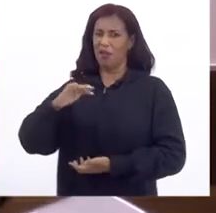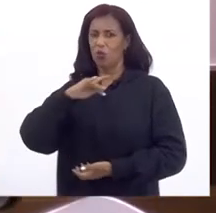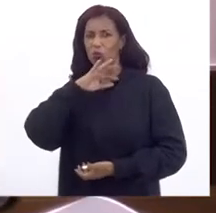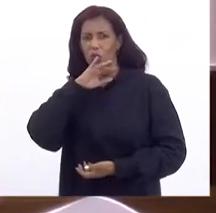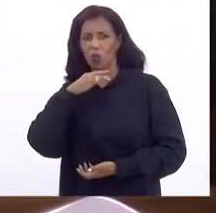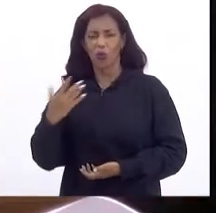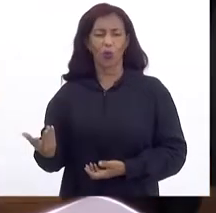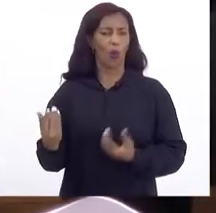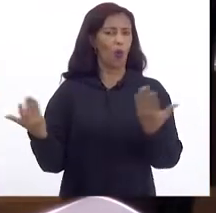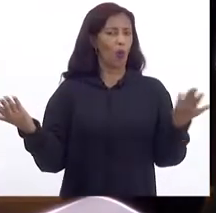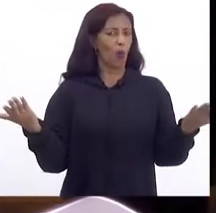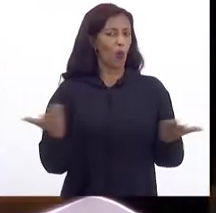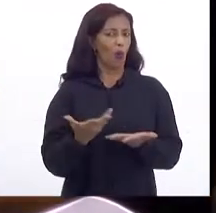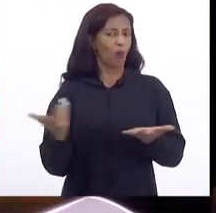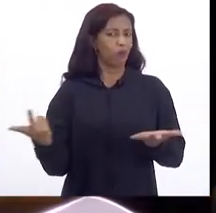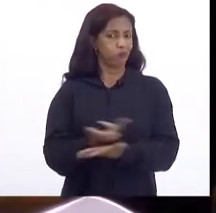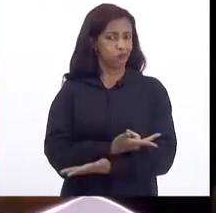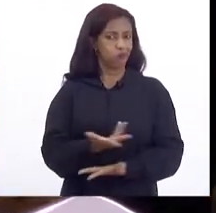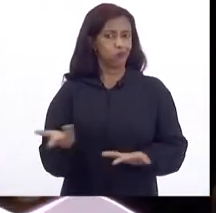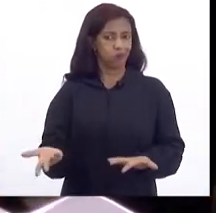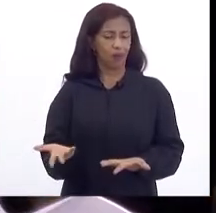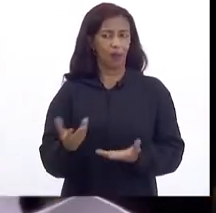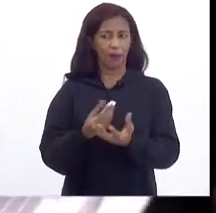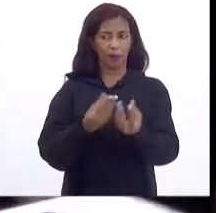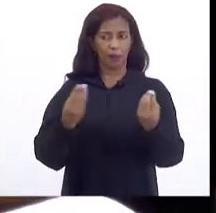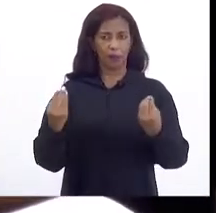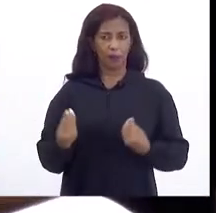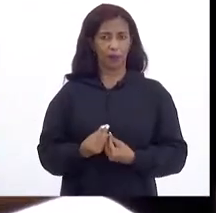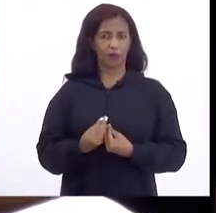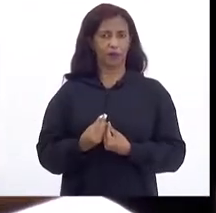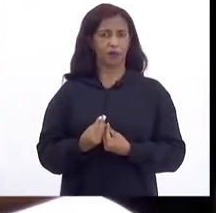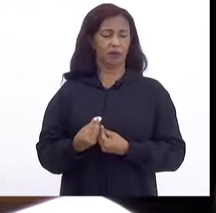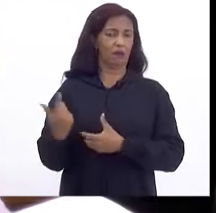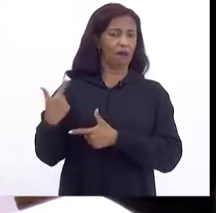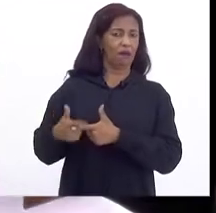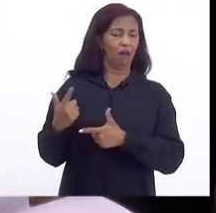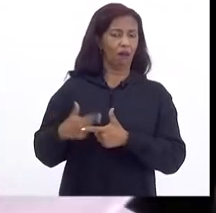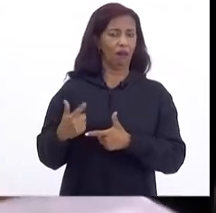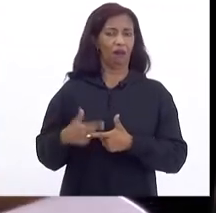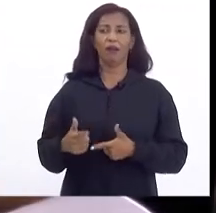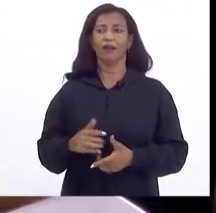Hoje aí Muito Muito Muito problema